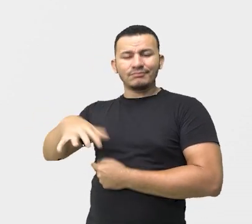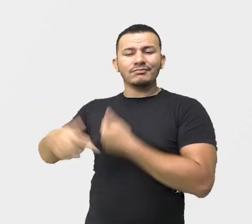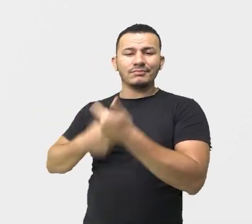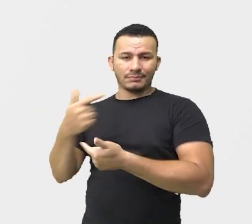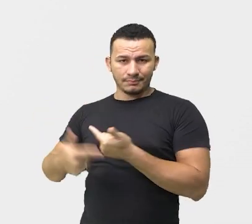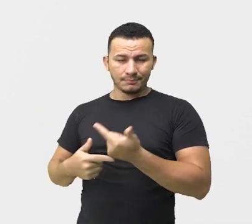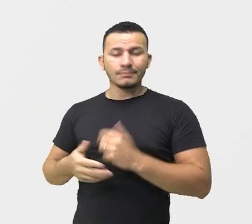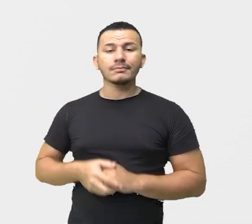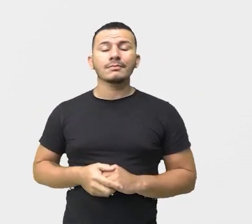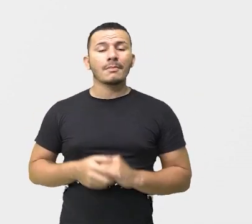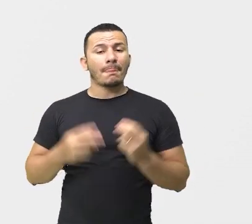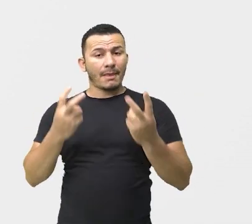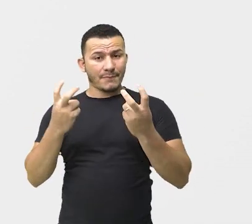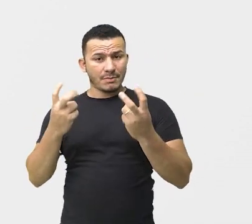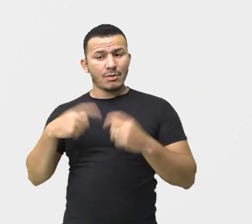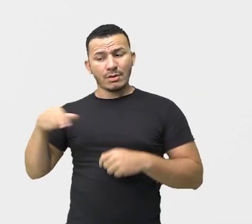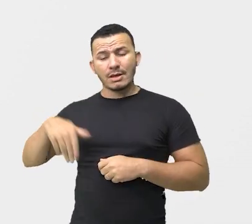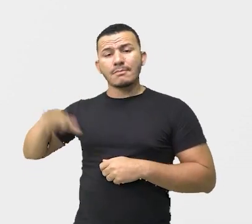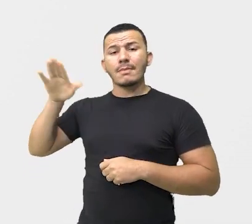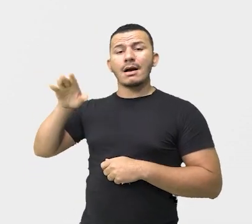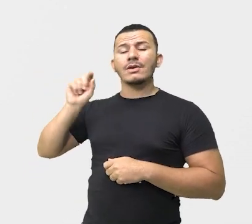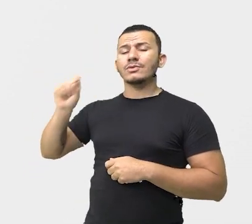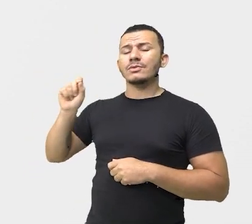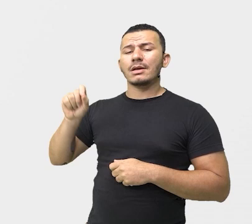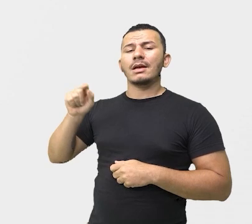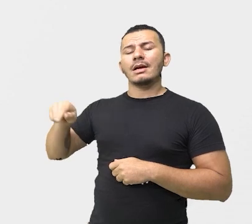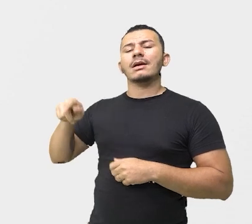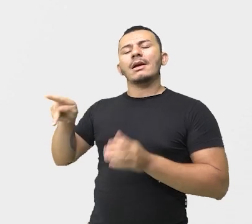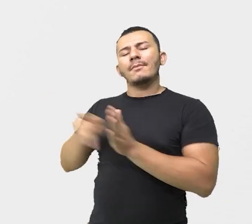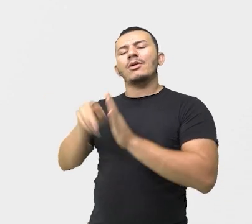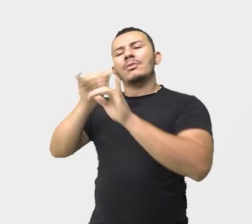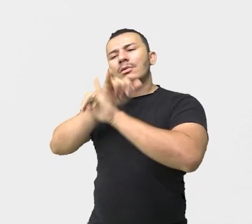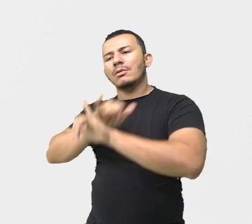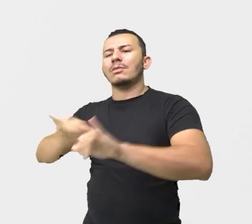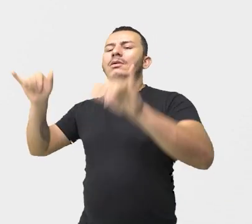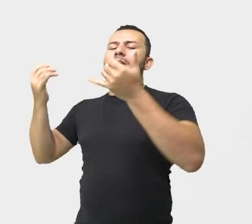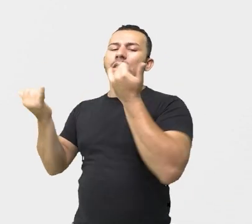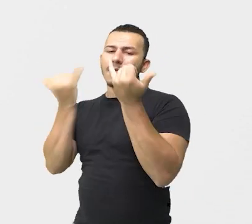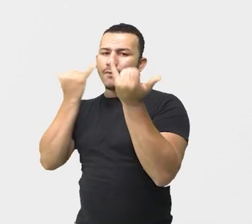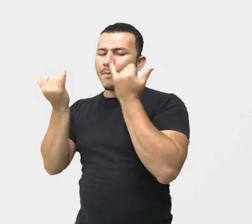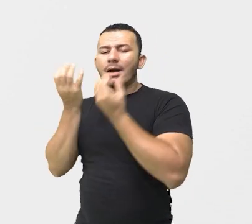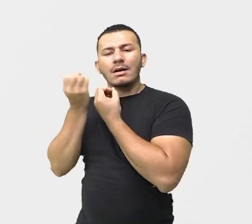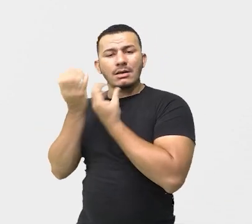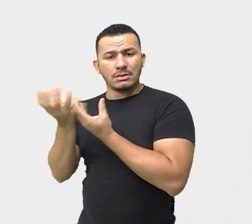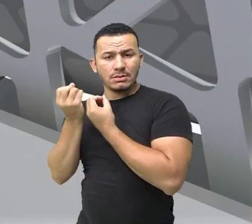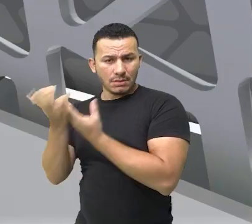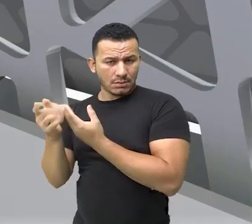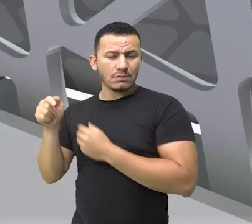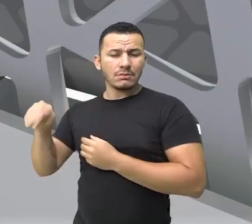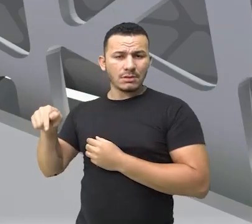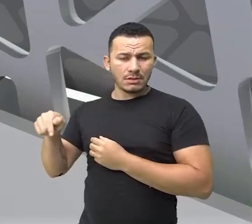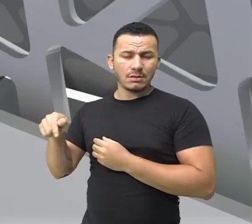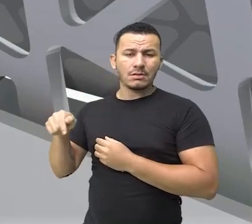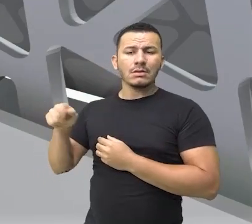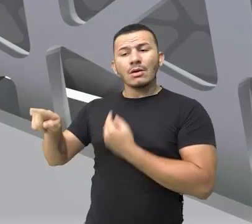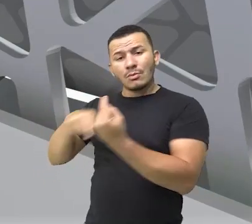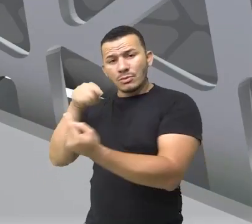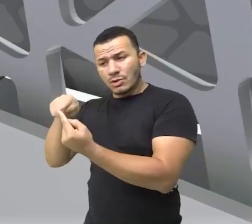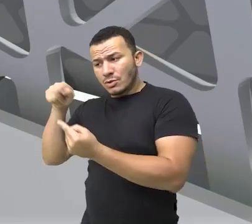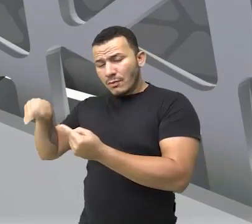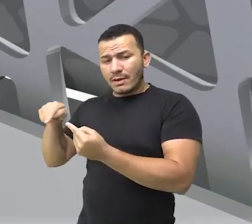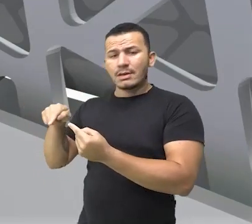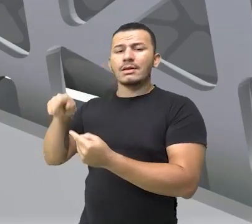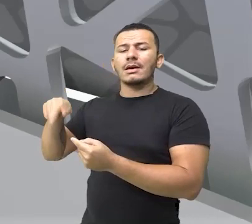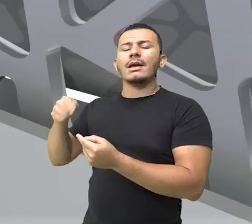Então, perceba que é um texto que está muito mais preocupado em expor informações, certo? Então, ele vai procurar expor